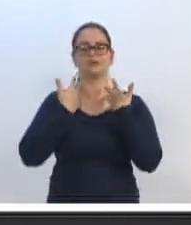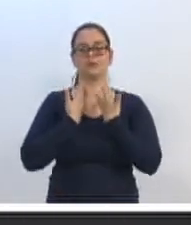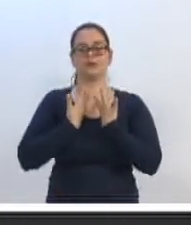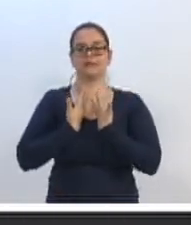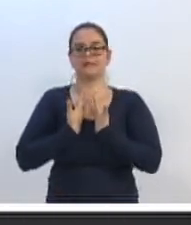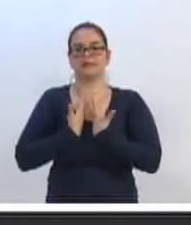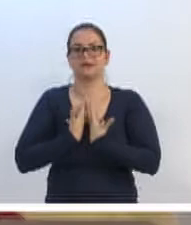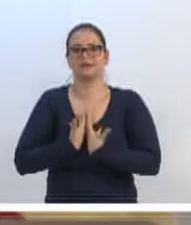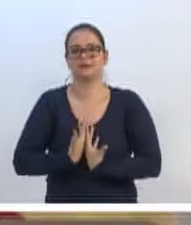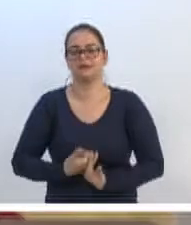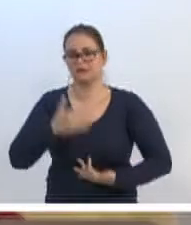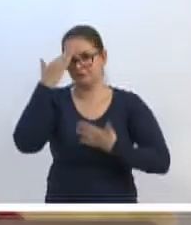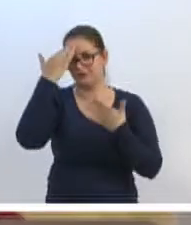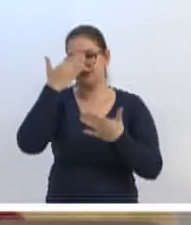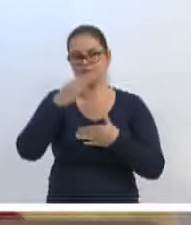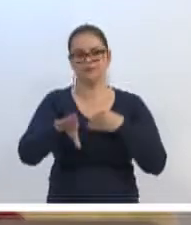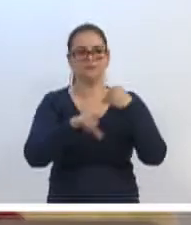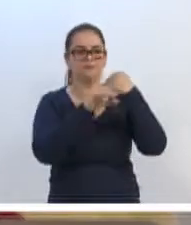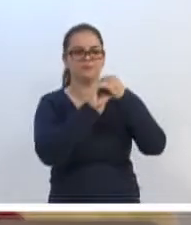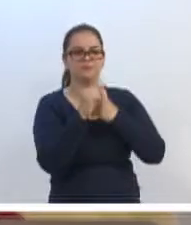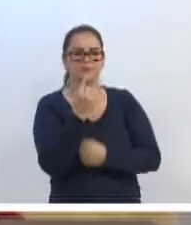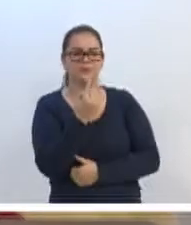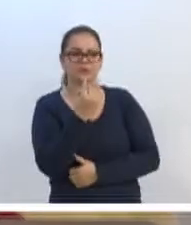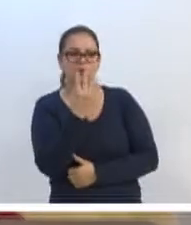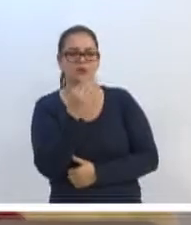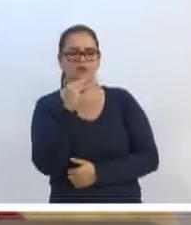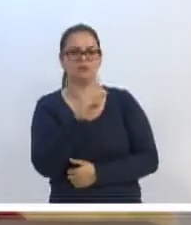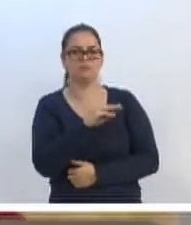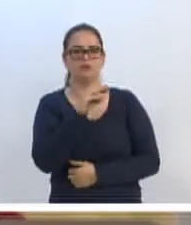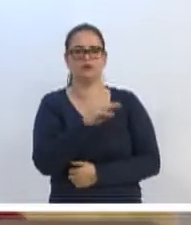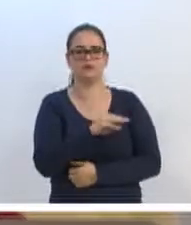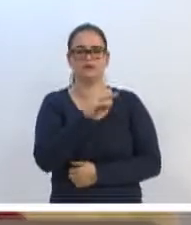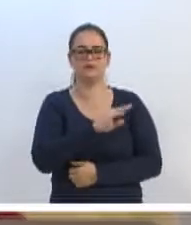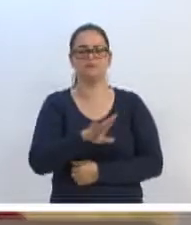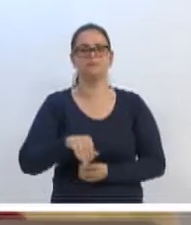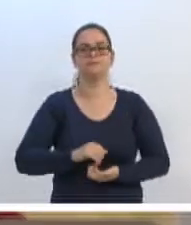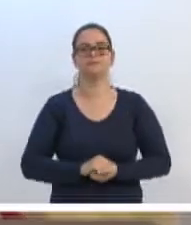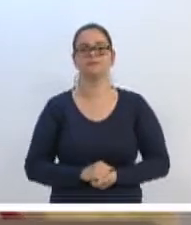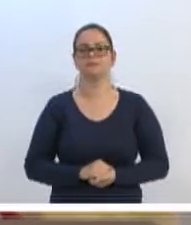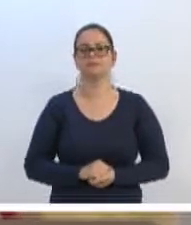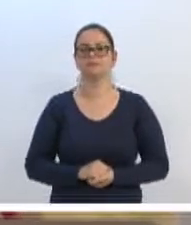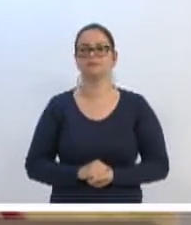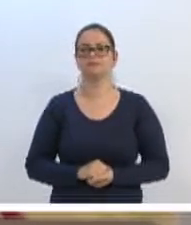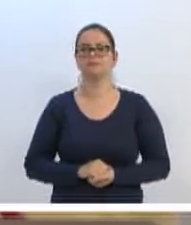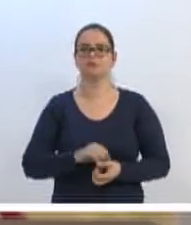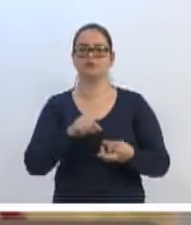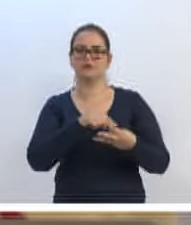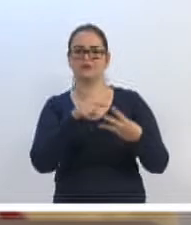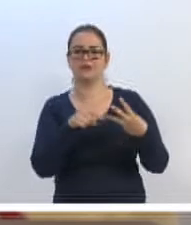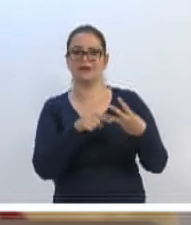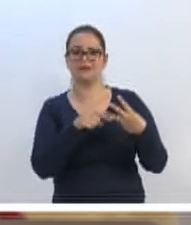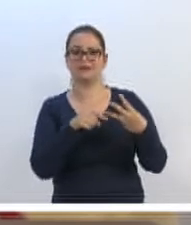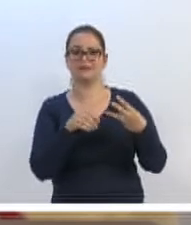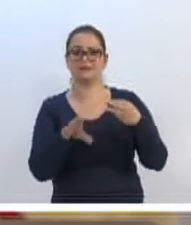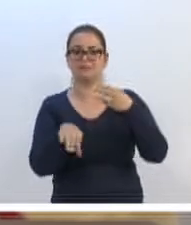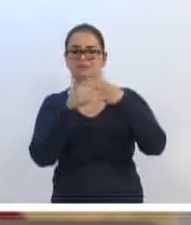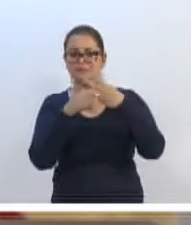Obrigado. Obrigado, vereador Adriano. Me concede mais quatro minutos pelos apartes, vereador. Foram três apartes.